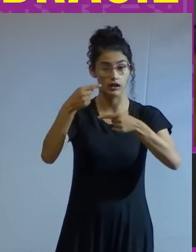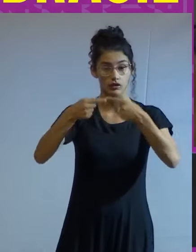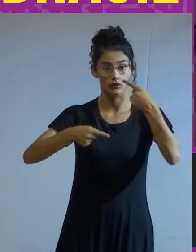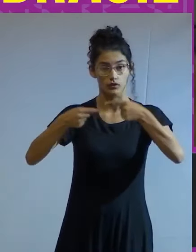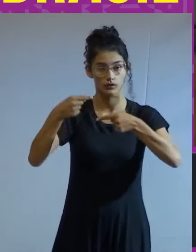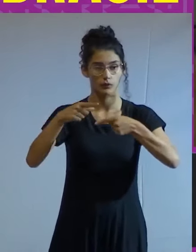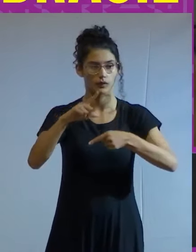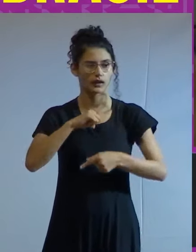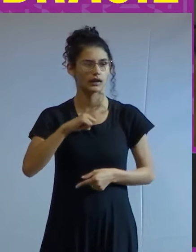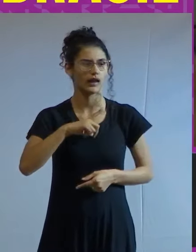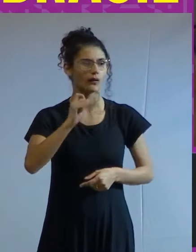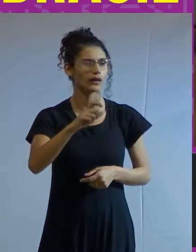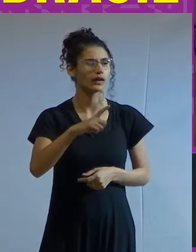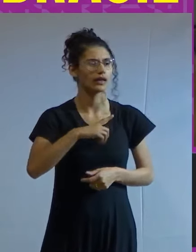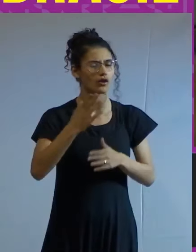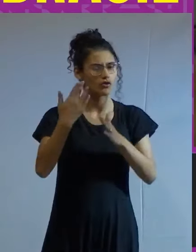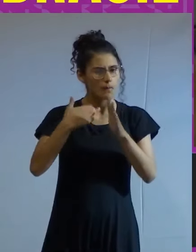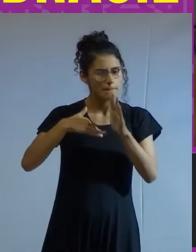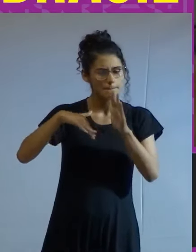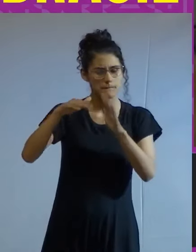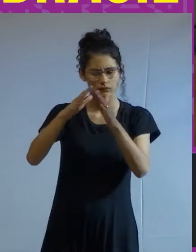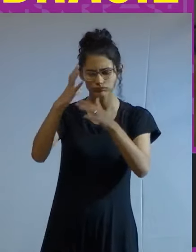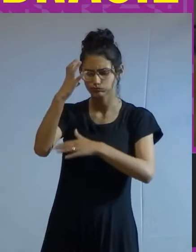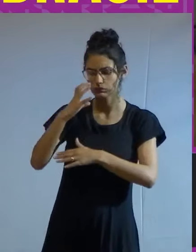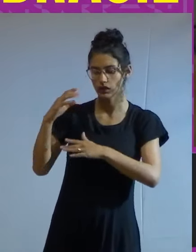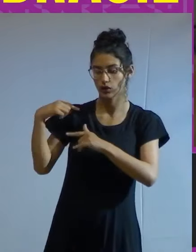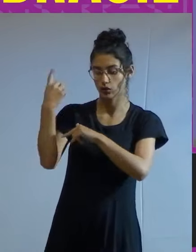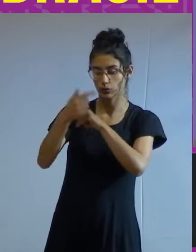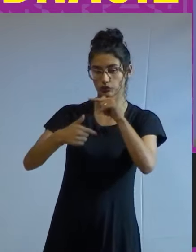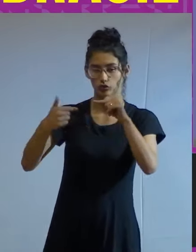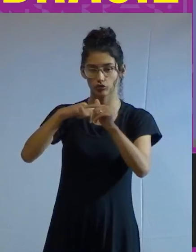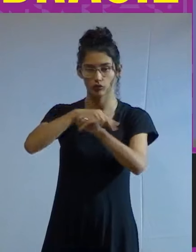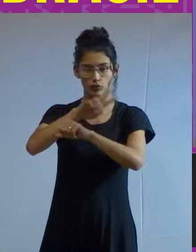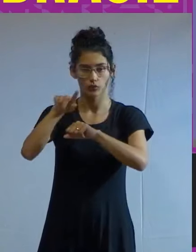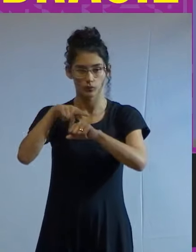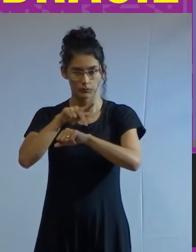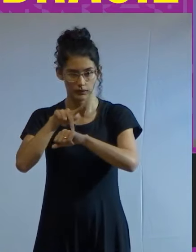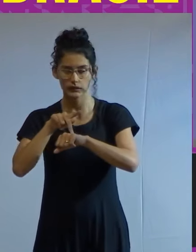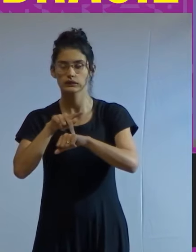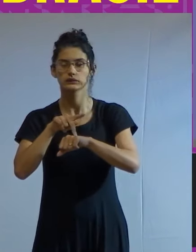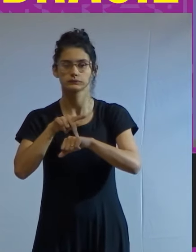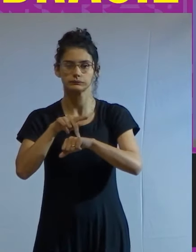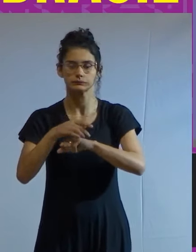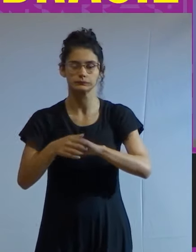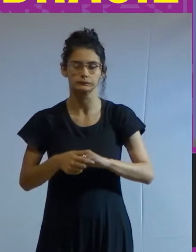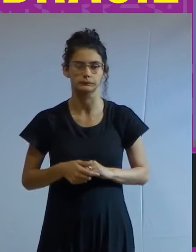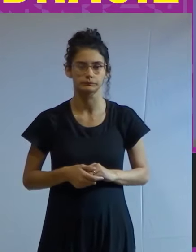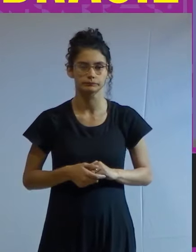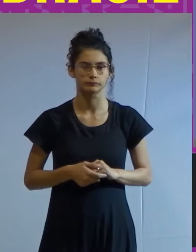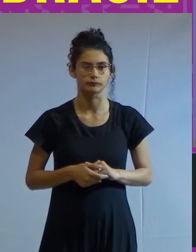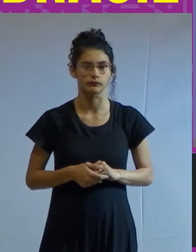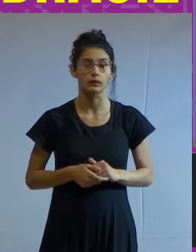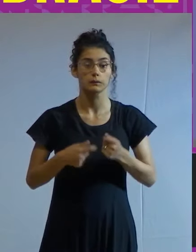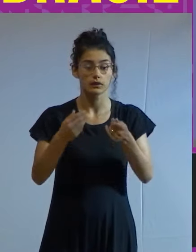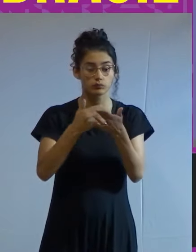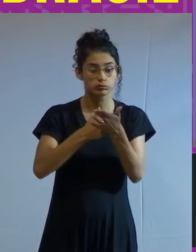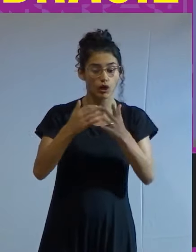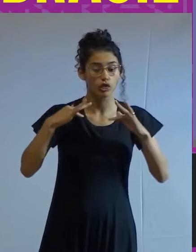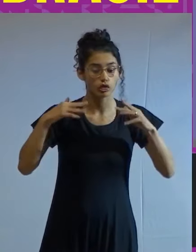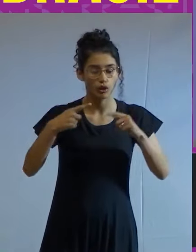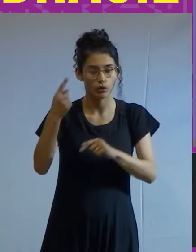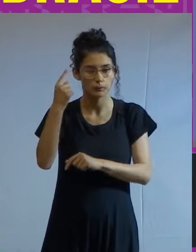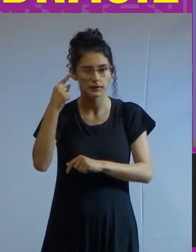toca o que há de mais sério nos destinos do país, deve-se, pondo de parte todas as